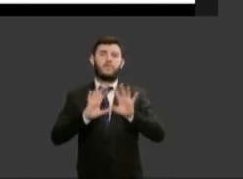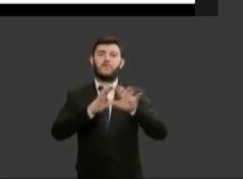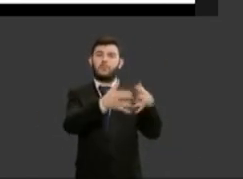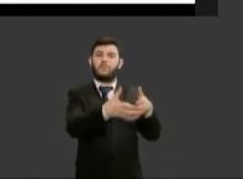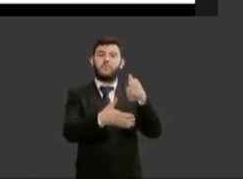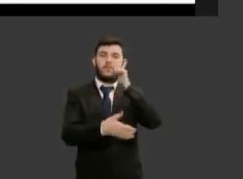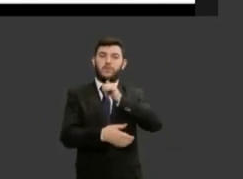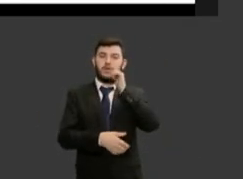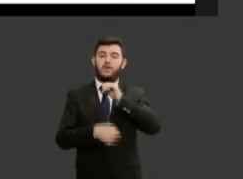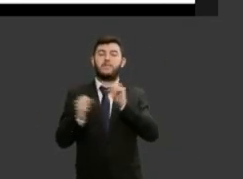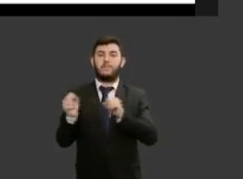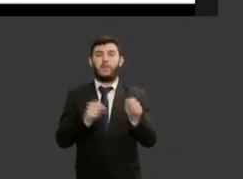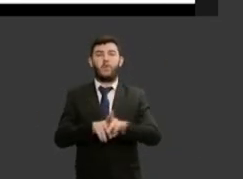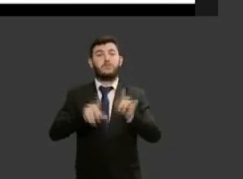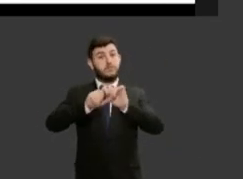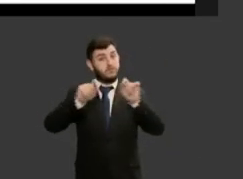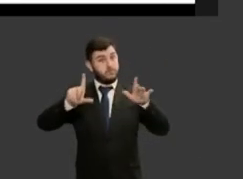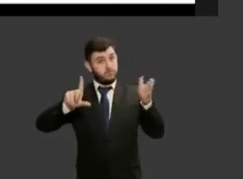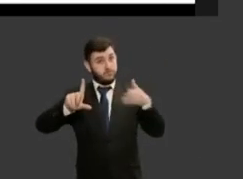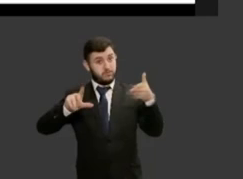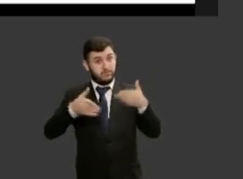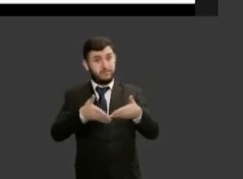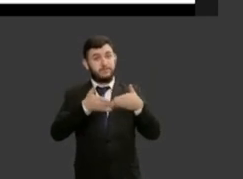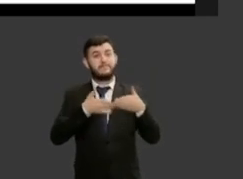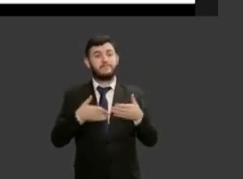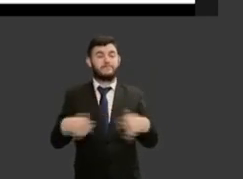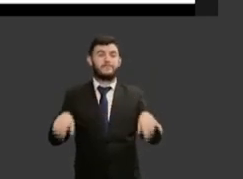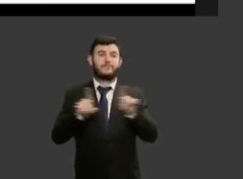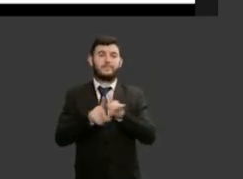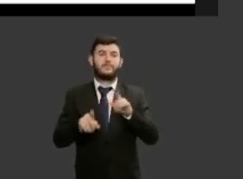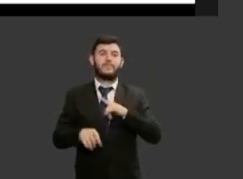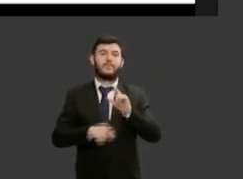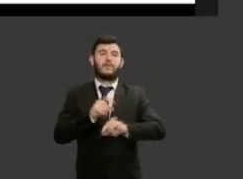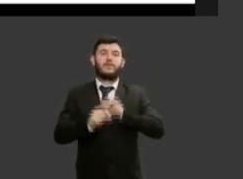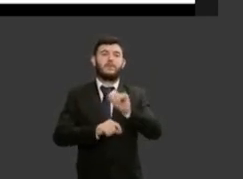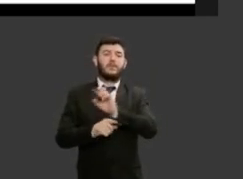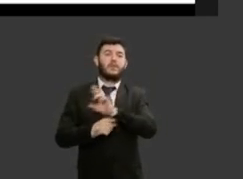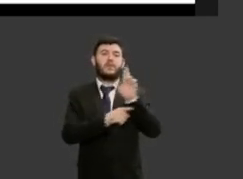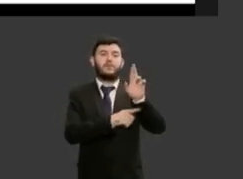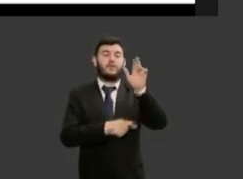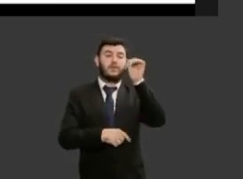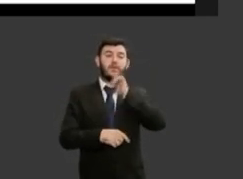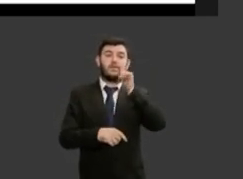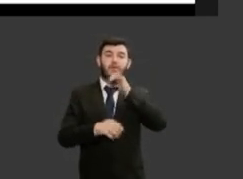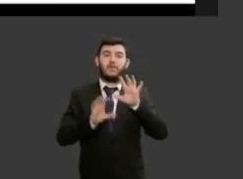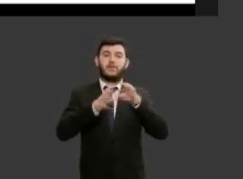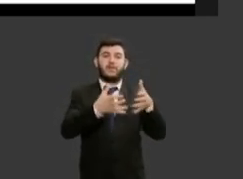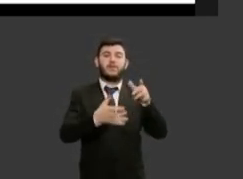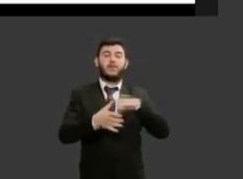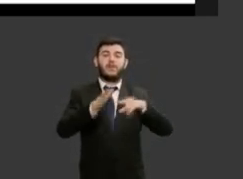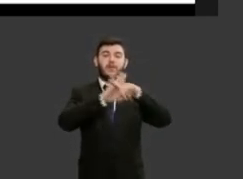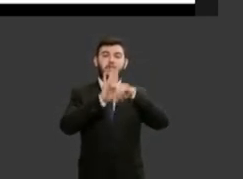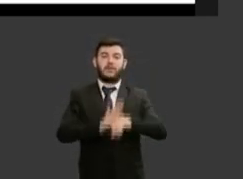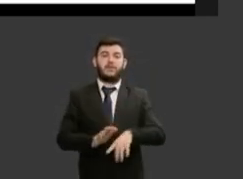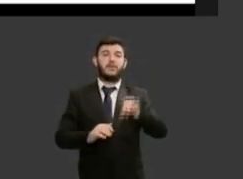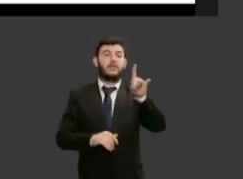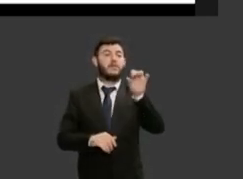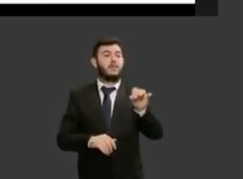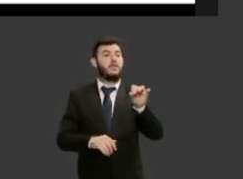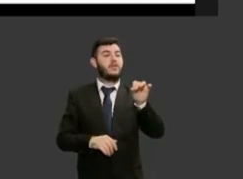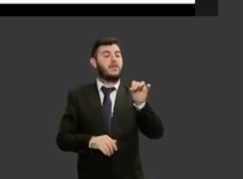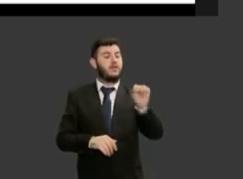e a representação política feminina eu trago aqui uma pesquisa que foi feita em 189 países